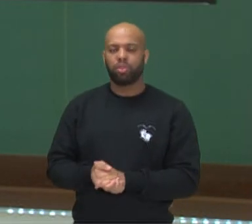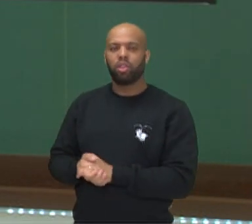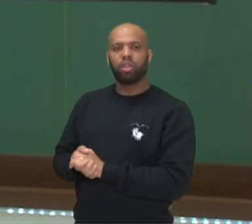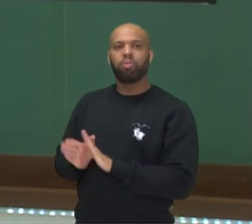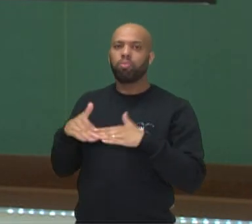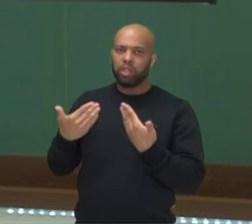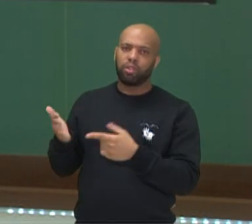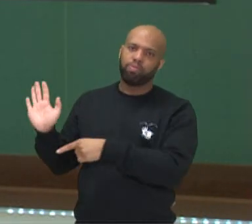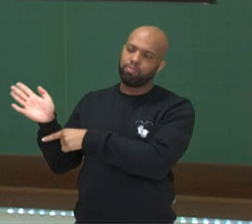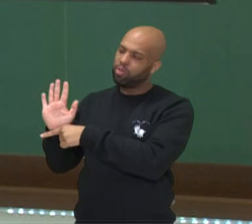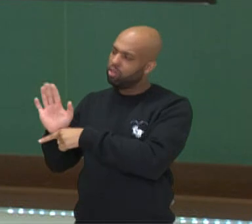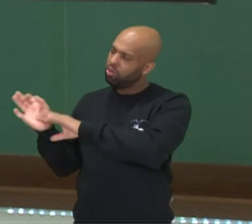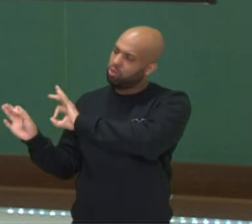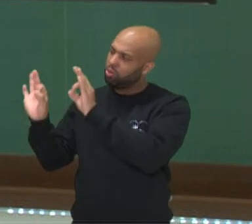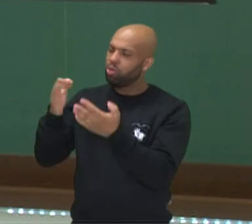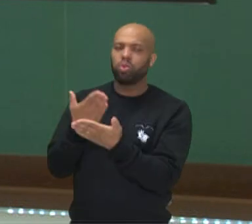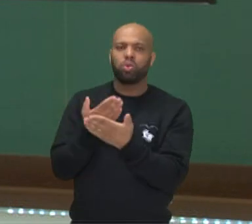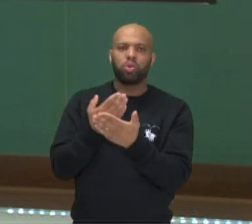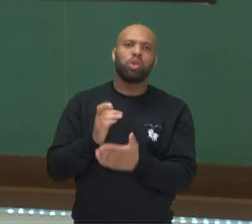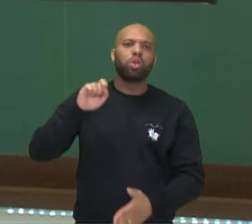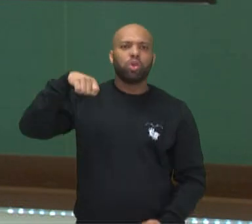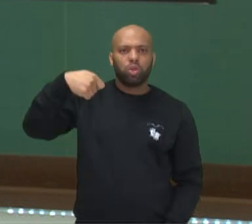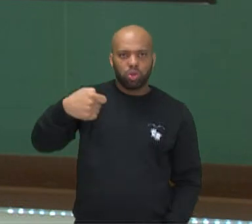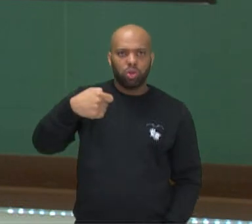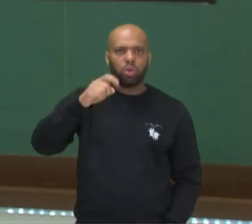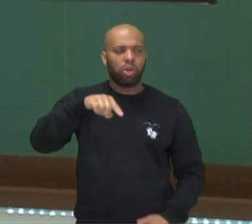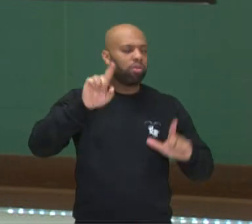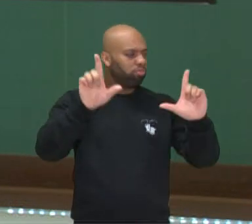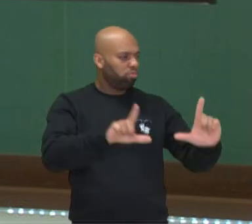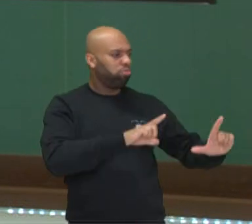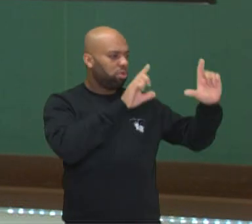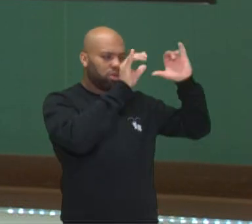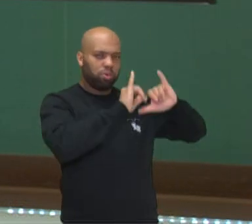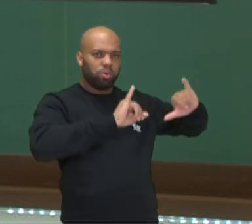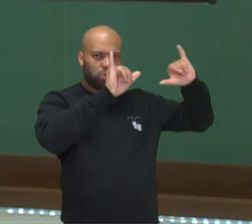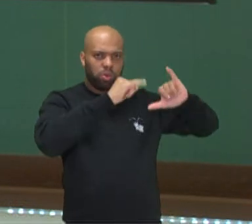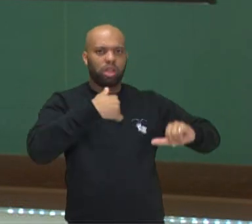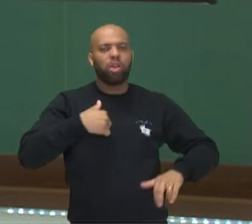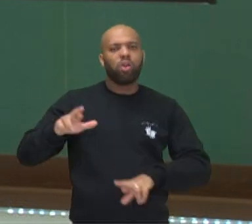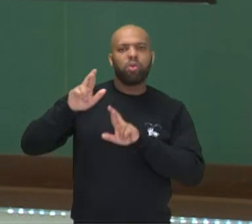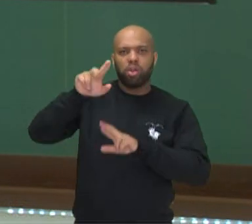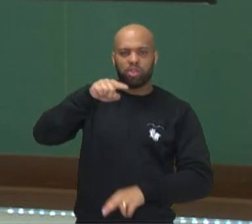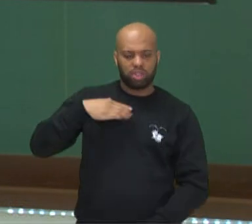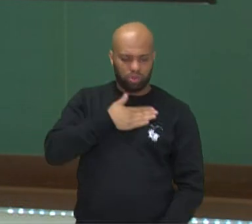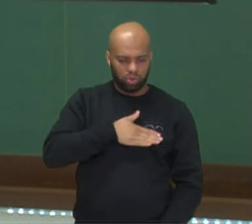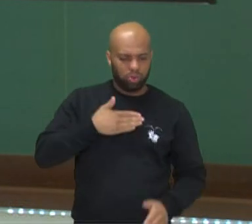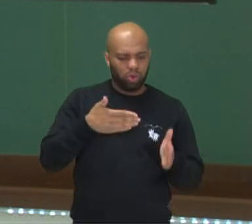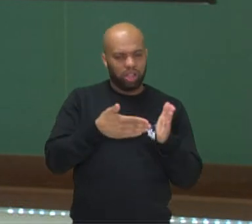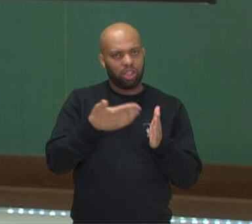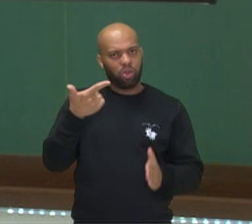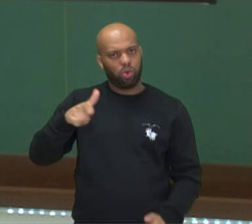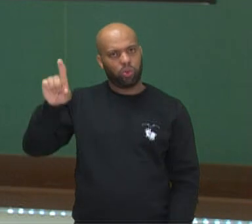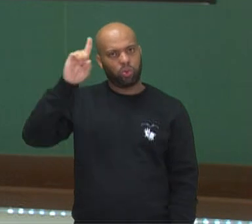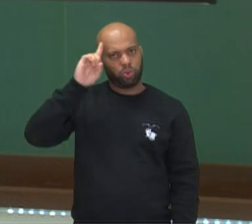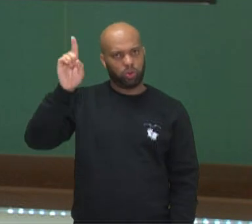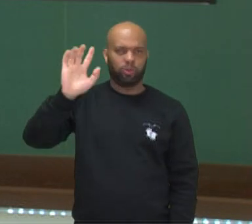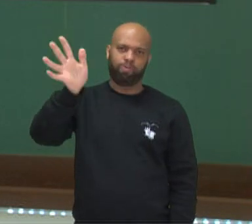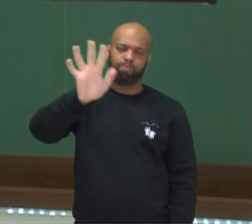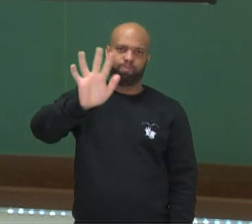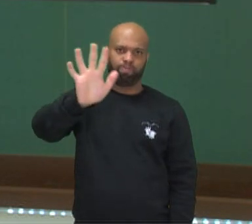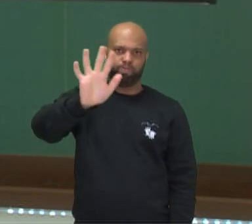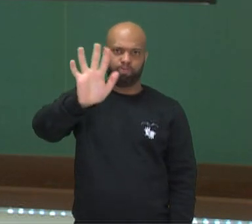Então, nesse vídeo nós falamos sobre anúncio publicitário. Espero que vocês tenham gostado e até breve.